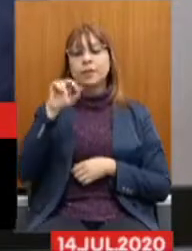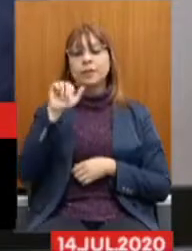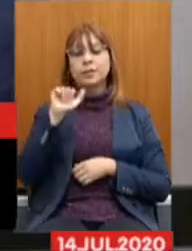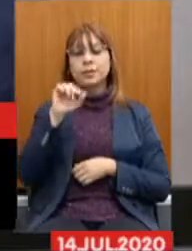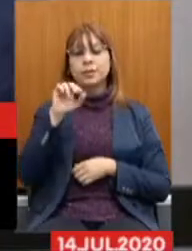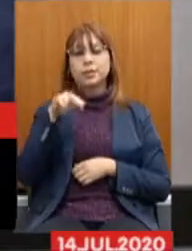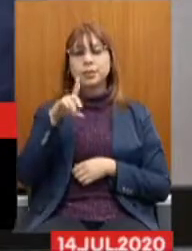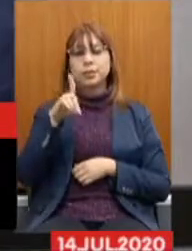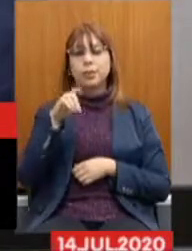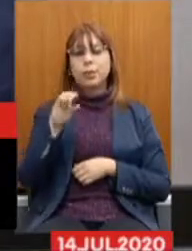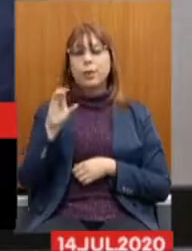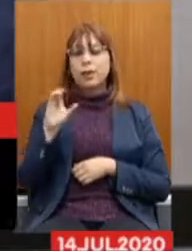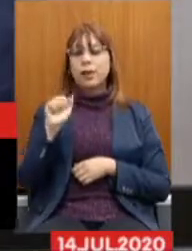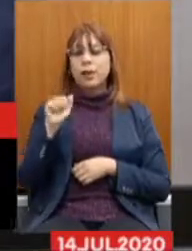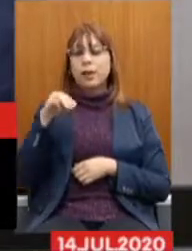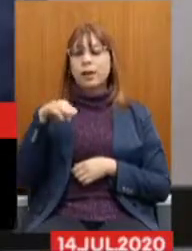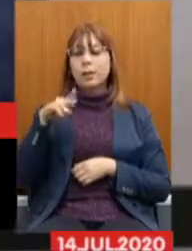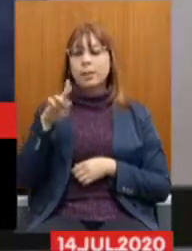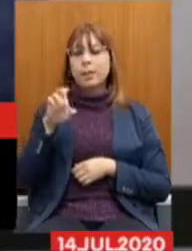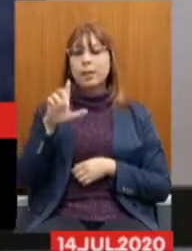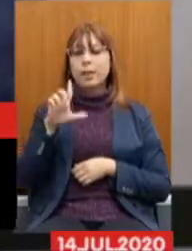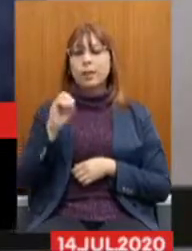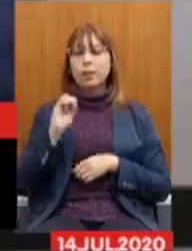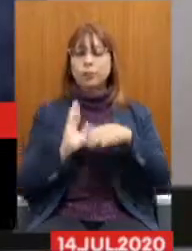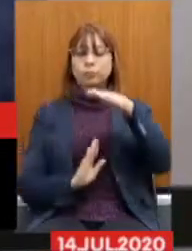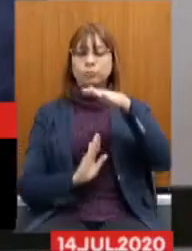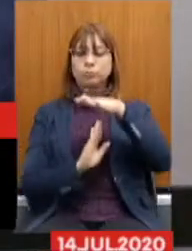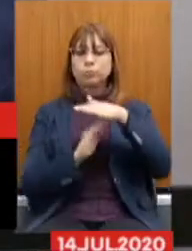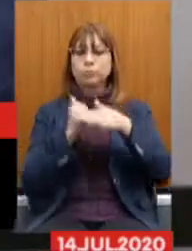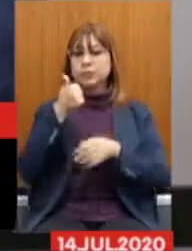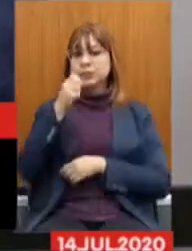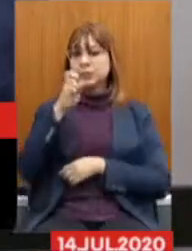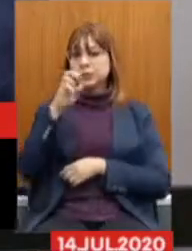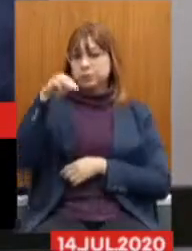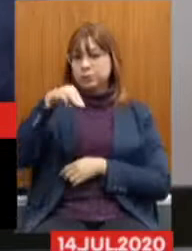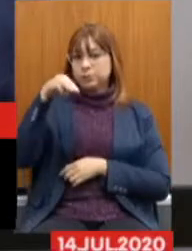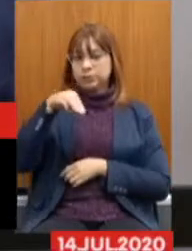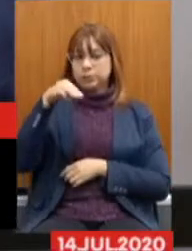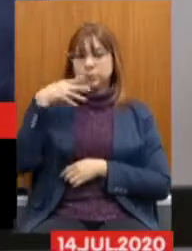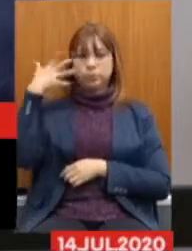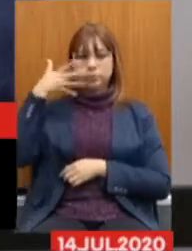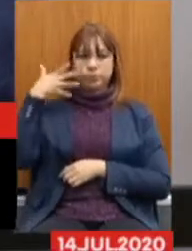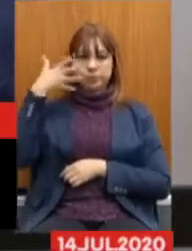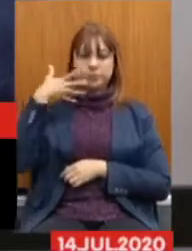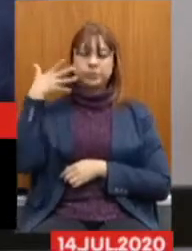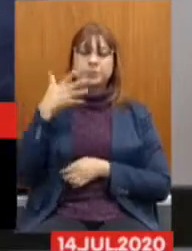que dispôs lá de 15 minutos para a sua exposição.